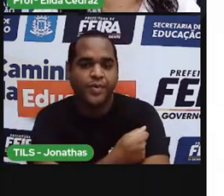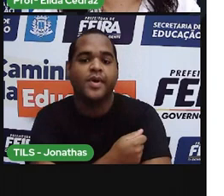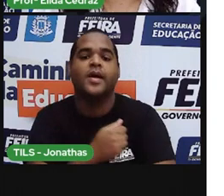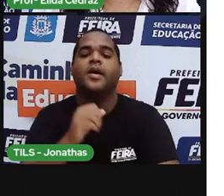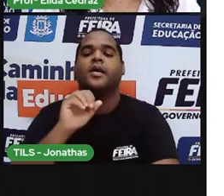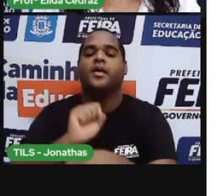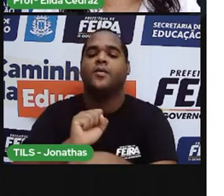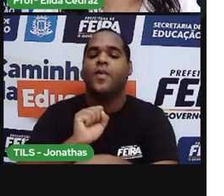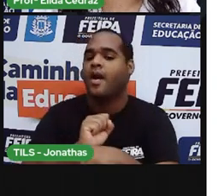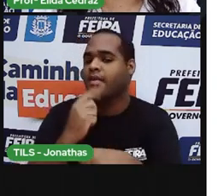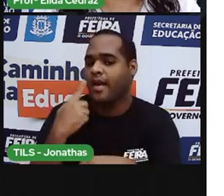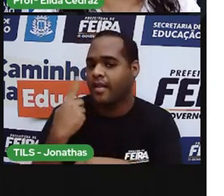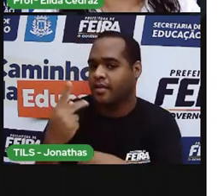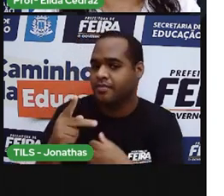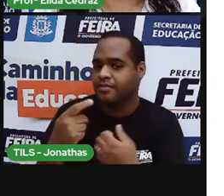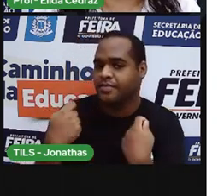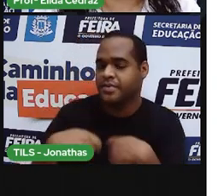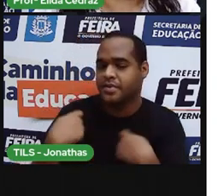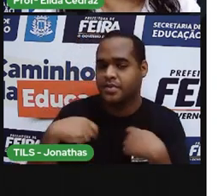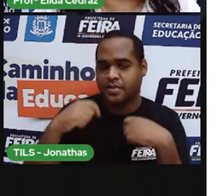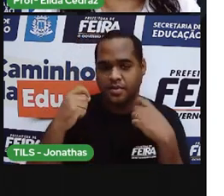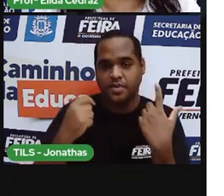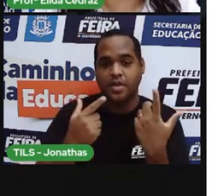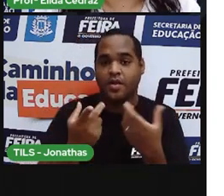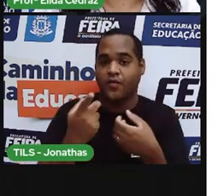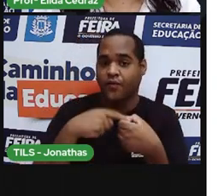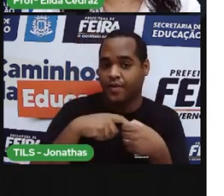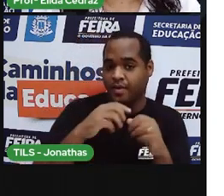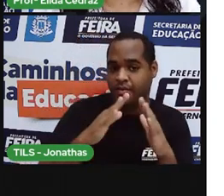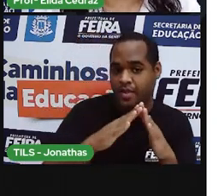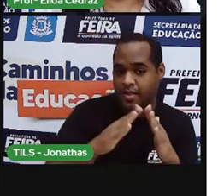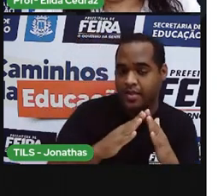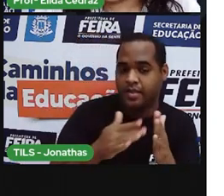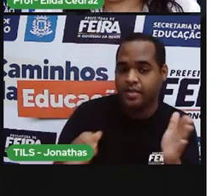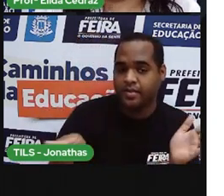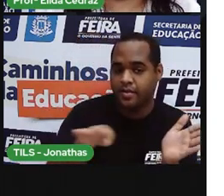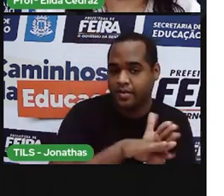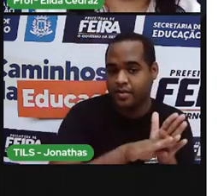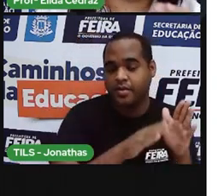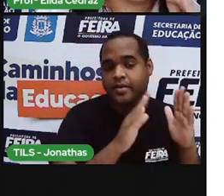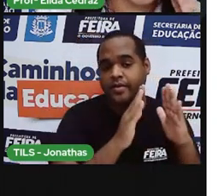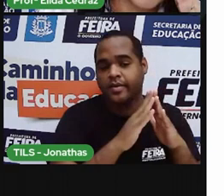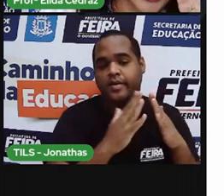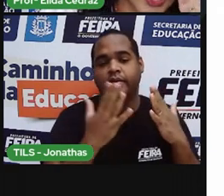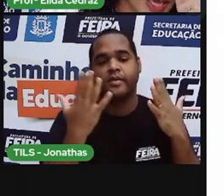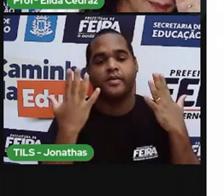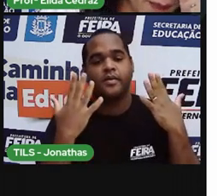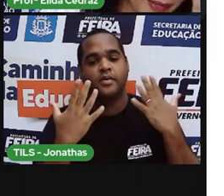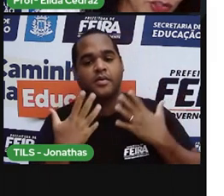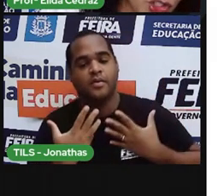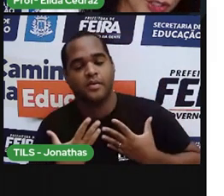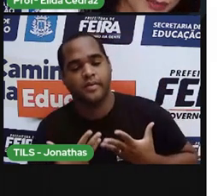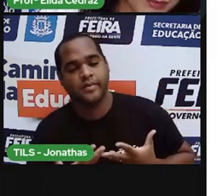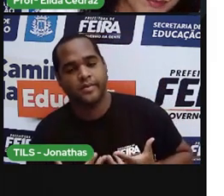injeção, aguarda receber alta, chega em casa e de